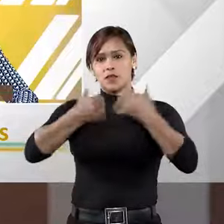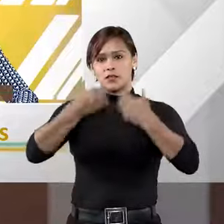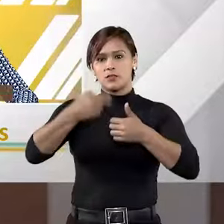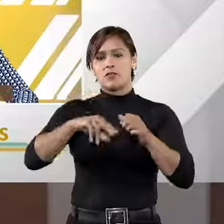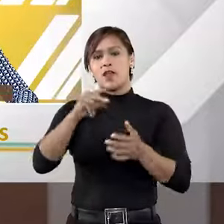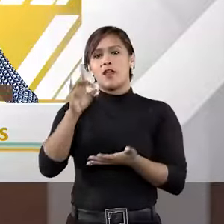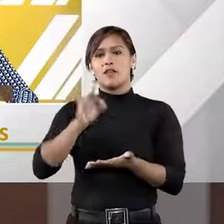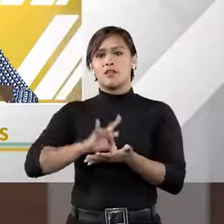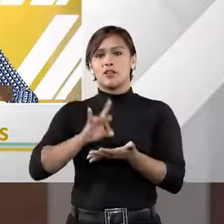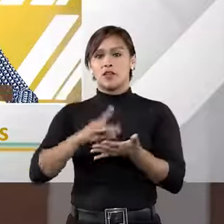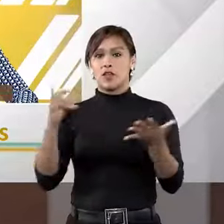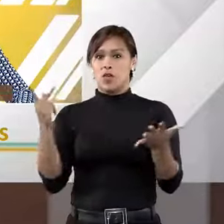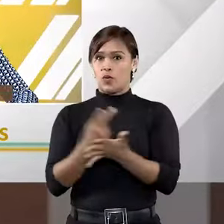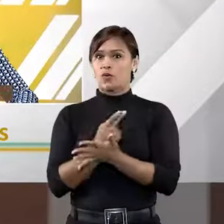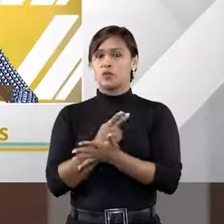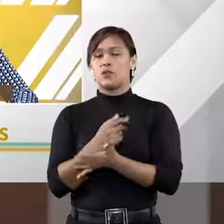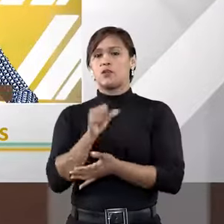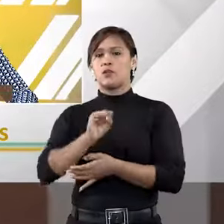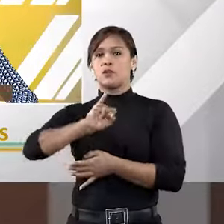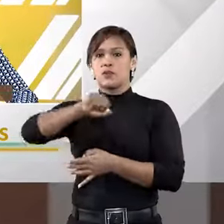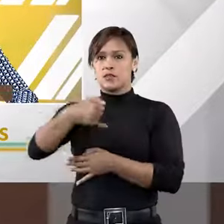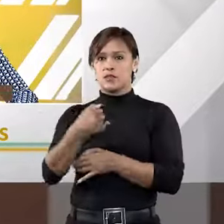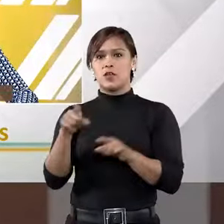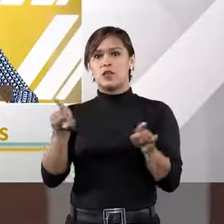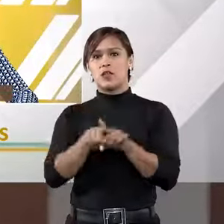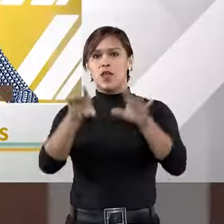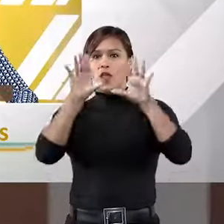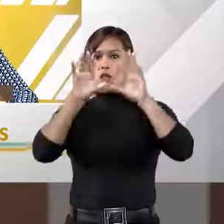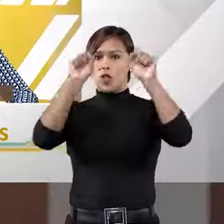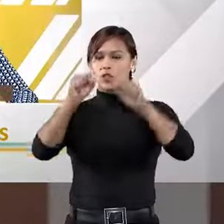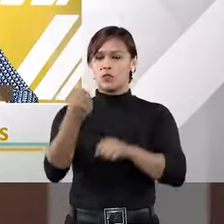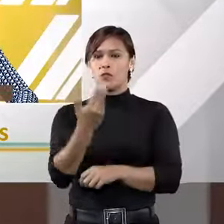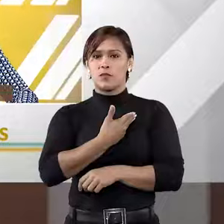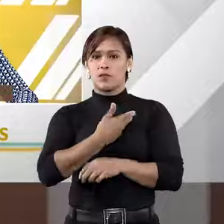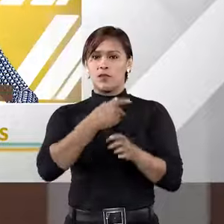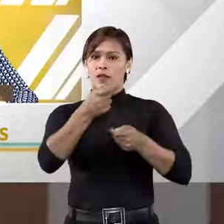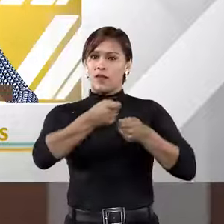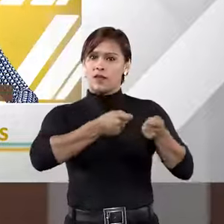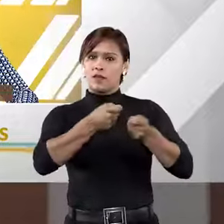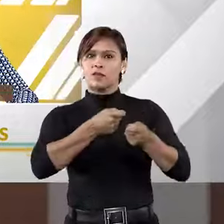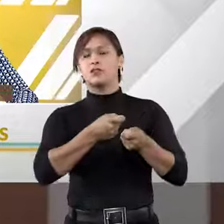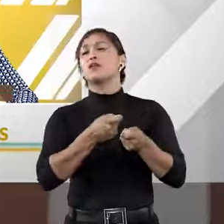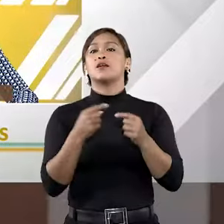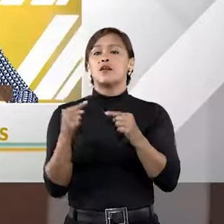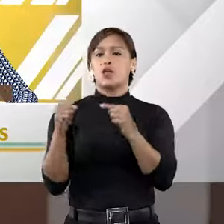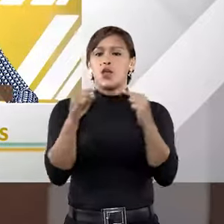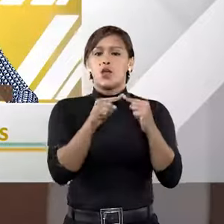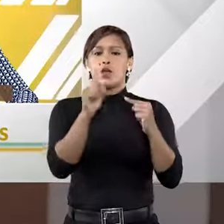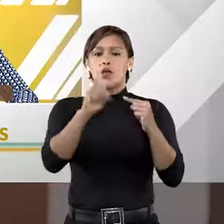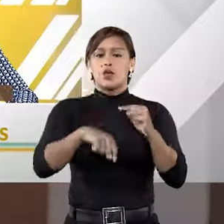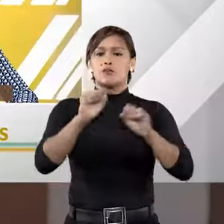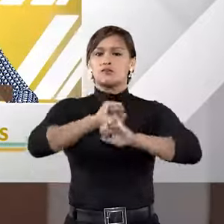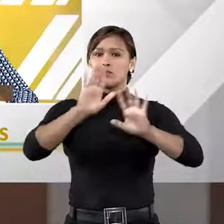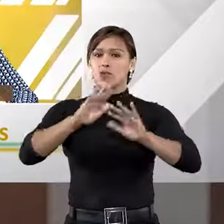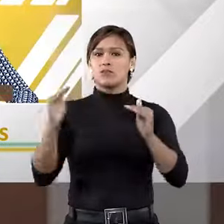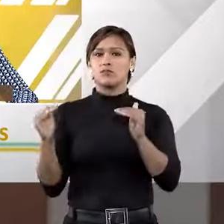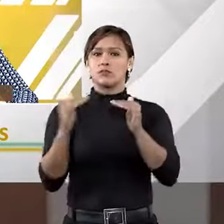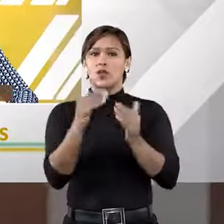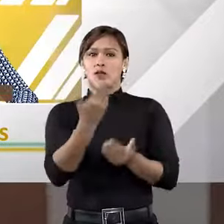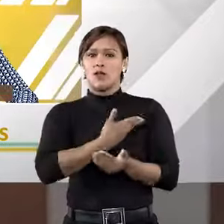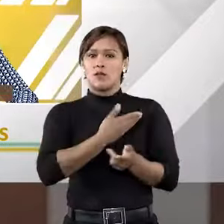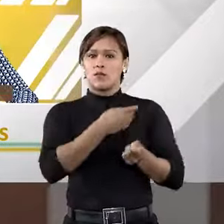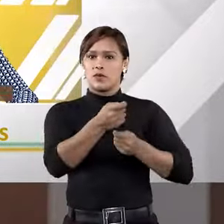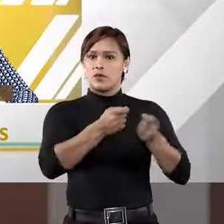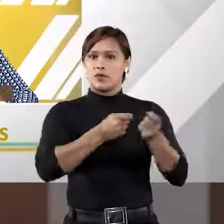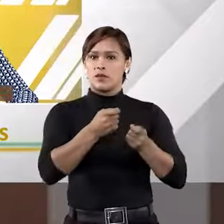dando realce a isso. E o STJ é um tribunal amigável à arbitragem, É um tribunal que se revelou no amigo da